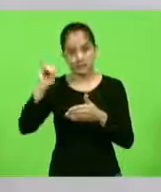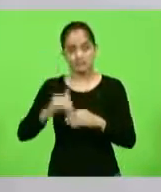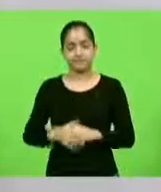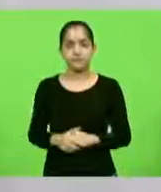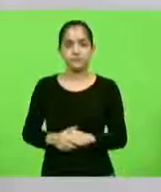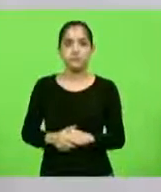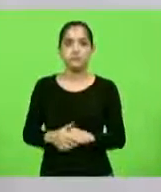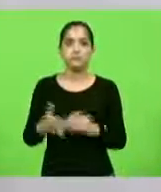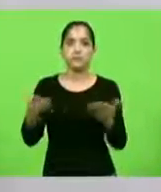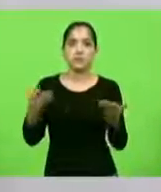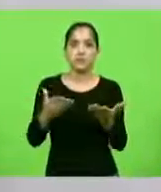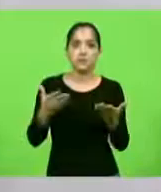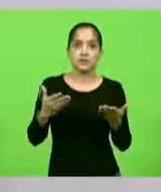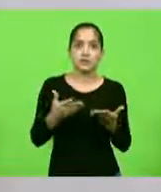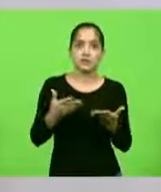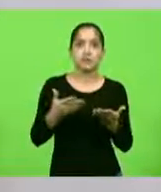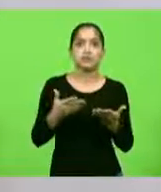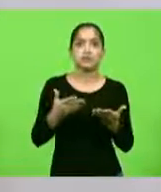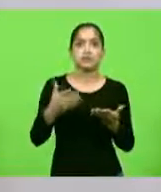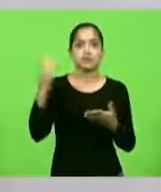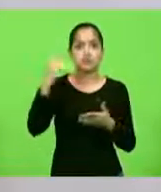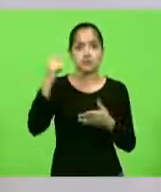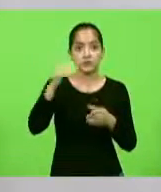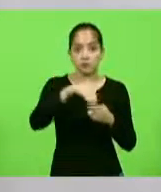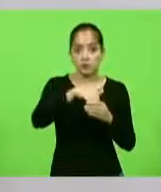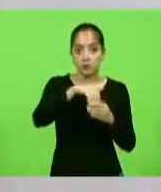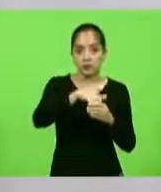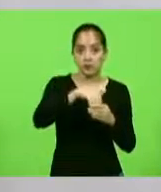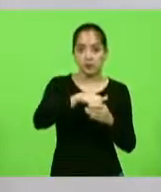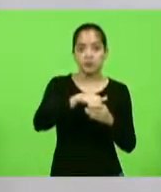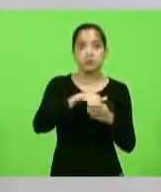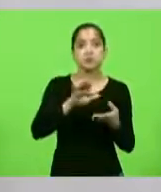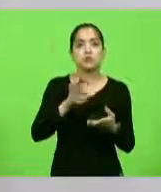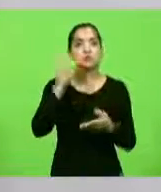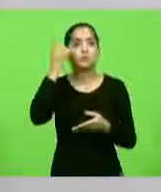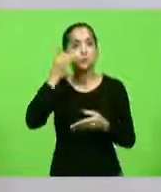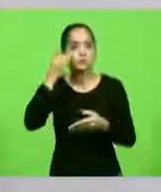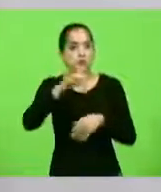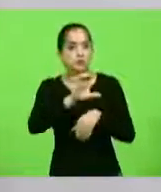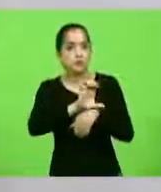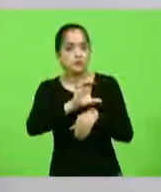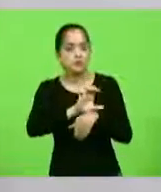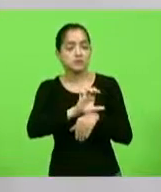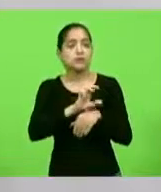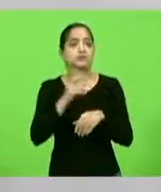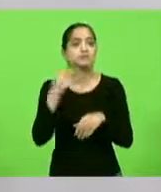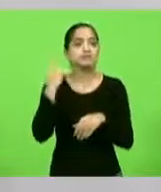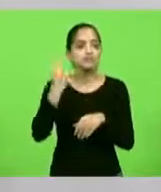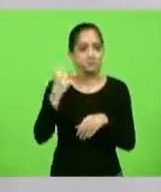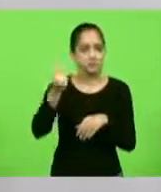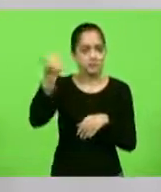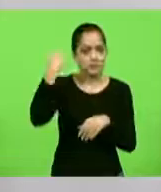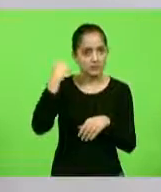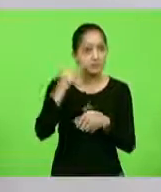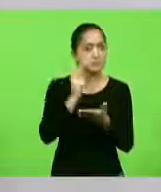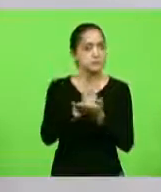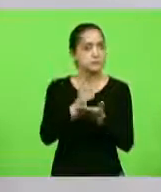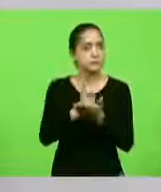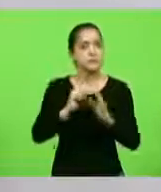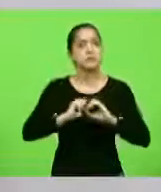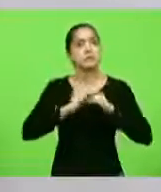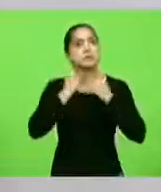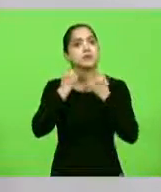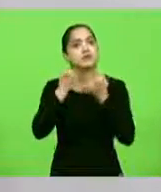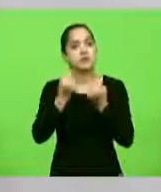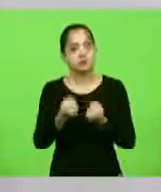que, desde que fui eleito deputado estadual, defendo aqui no Parlamento, sempre defendi como vereador na minha cidade de Joinville, como secretário de esportes